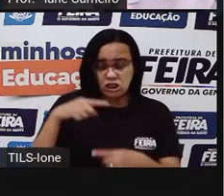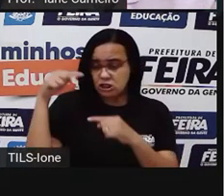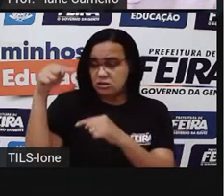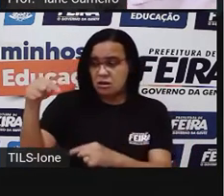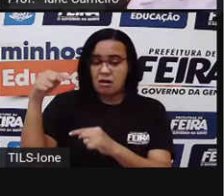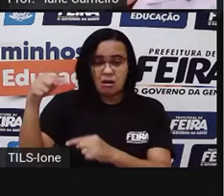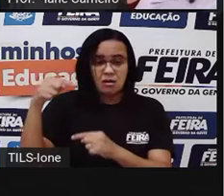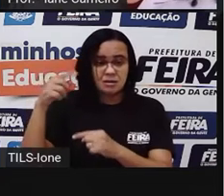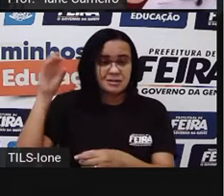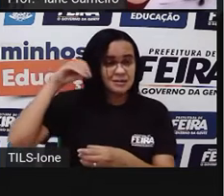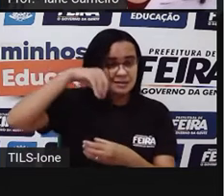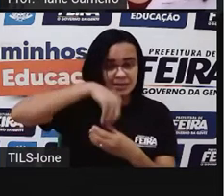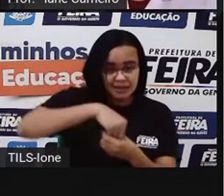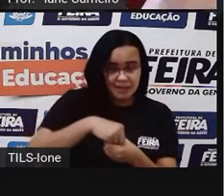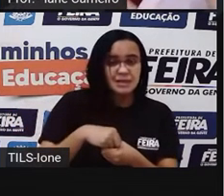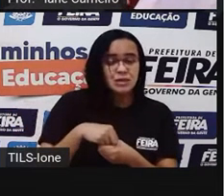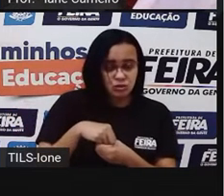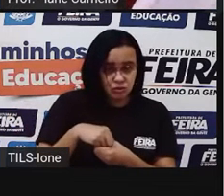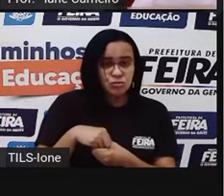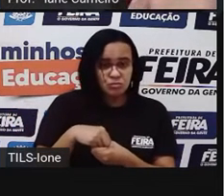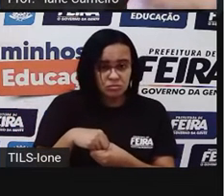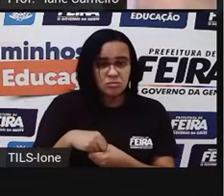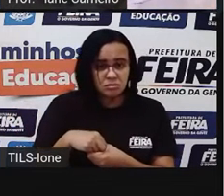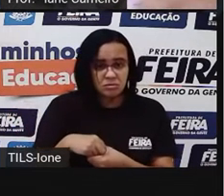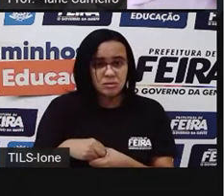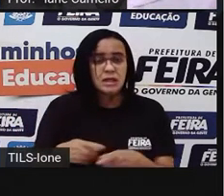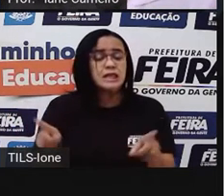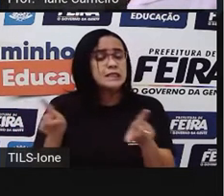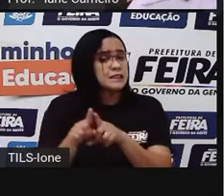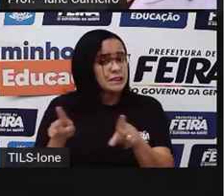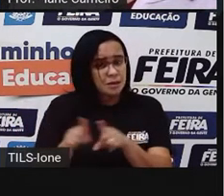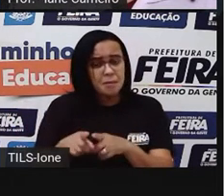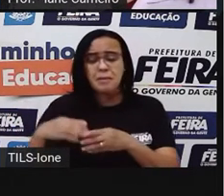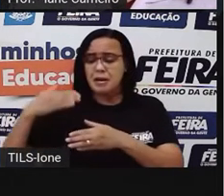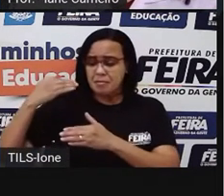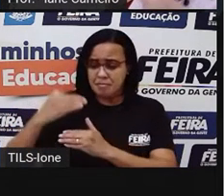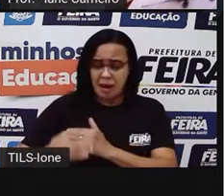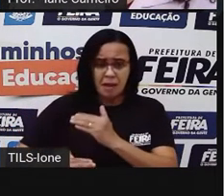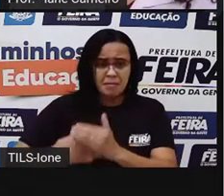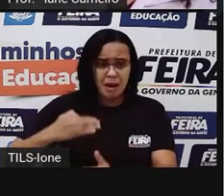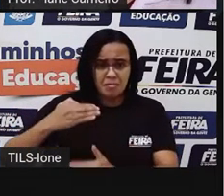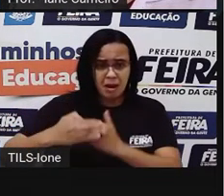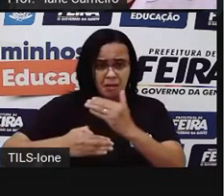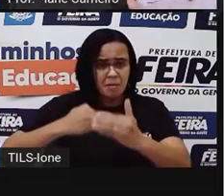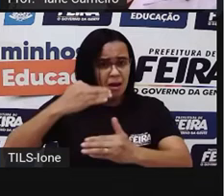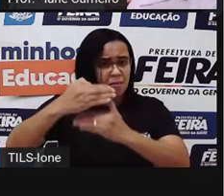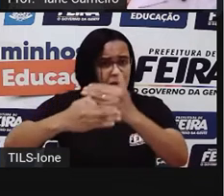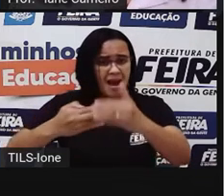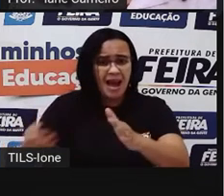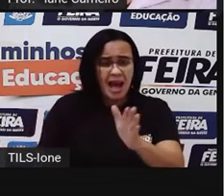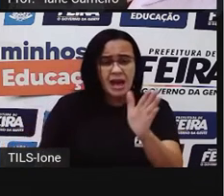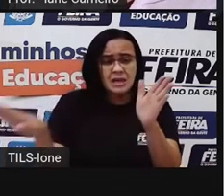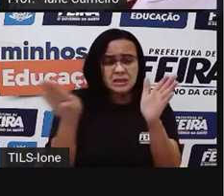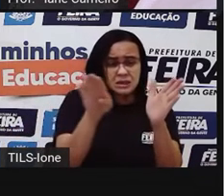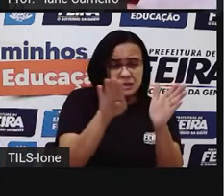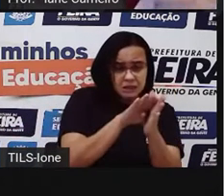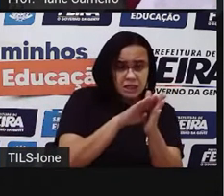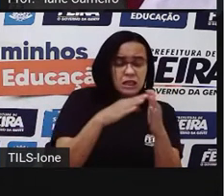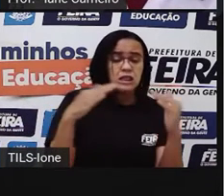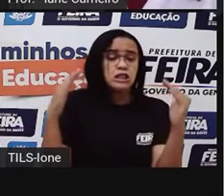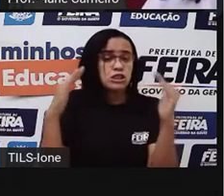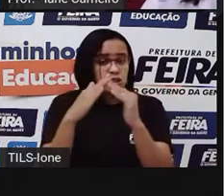na latinha, né? Aquele leite em pó, passou por todo um processo. E esse processo a gente precisa refletir, né?